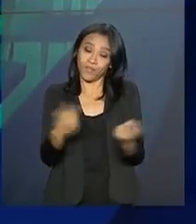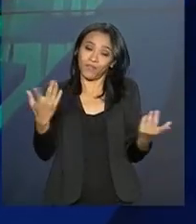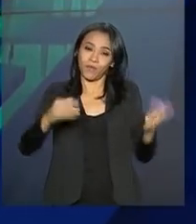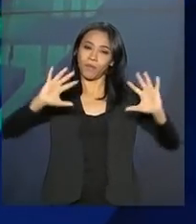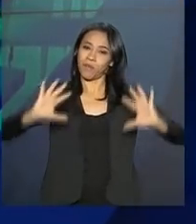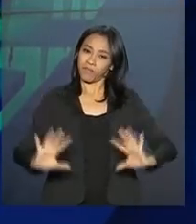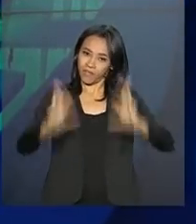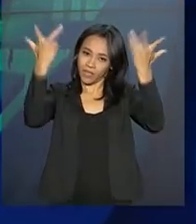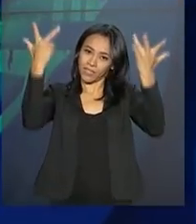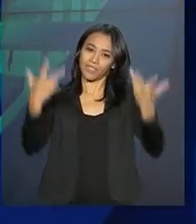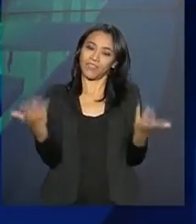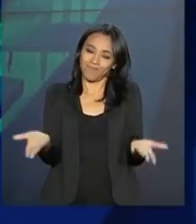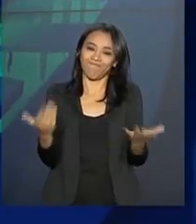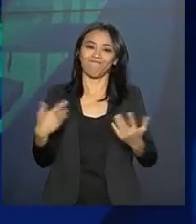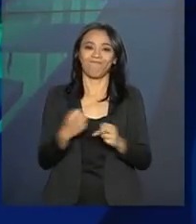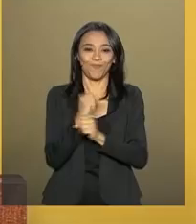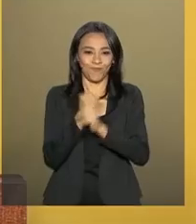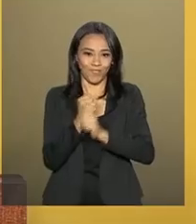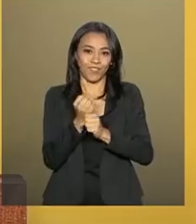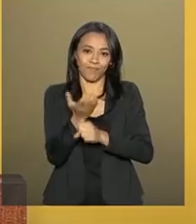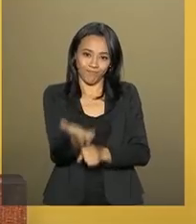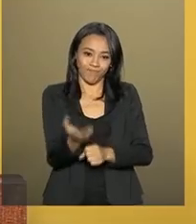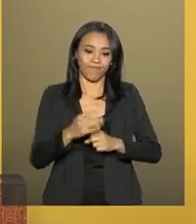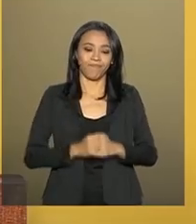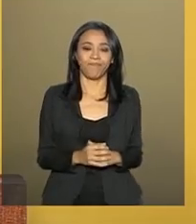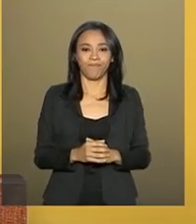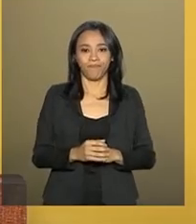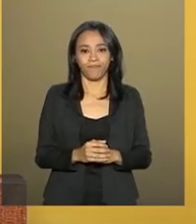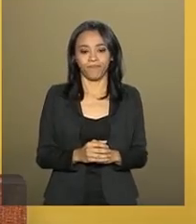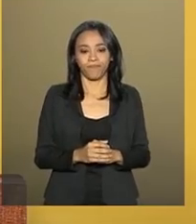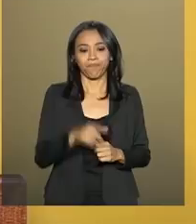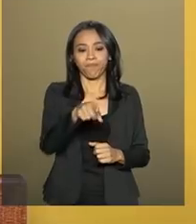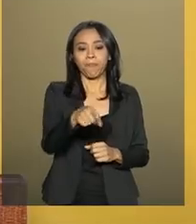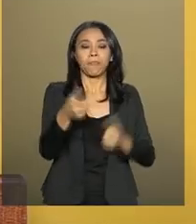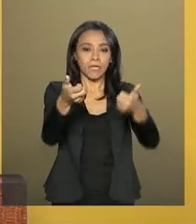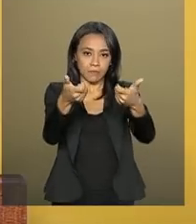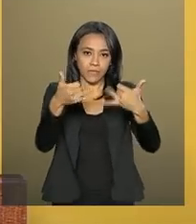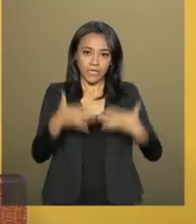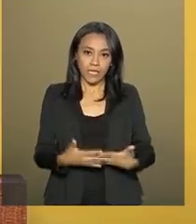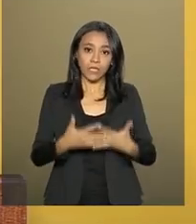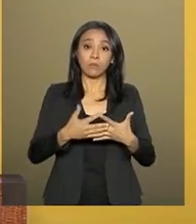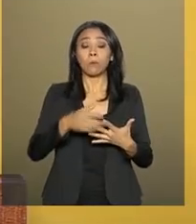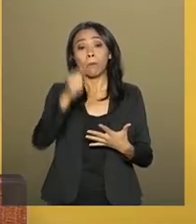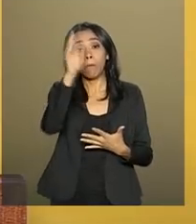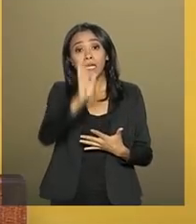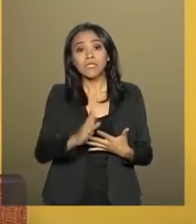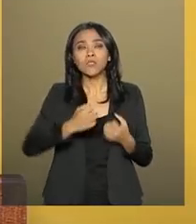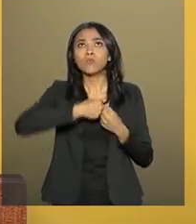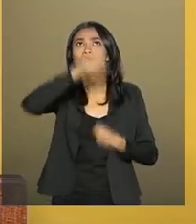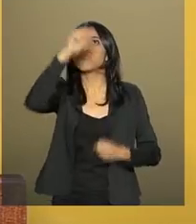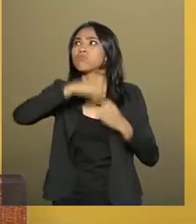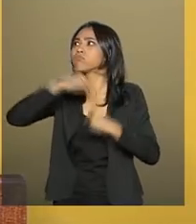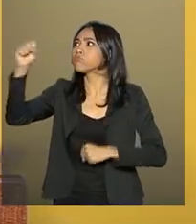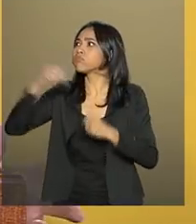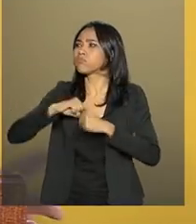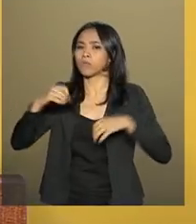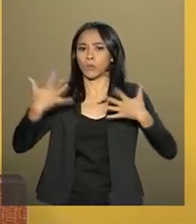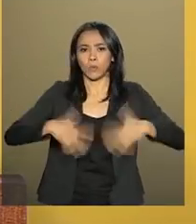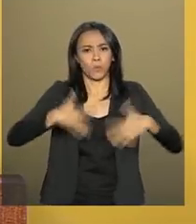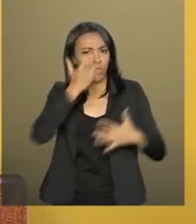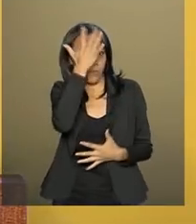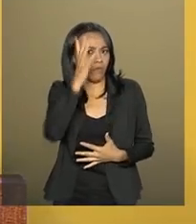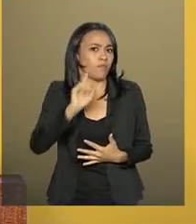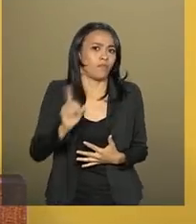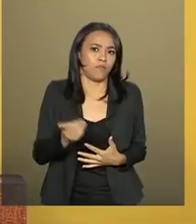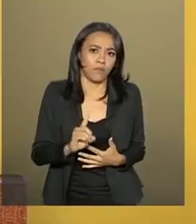comemoração do aniversário do órgão. Em país continental e complexo como o nosso, não